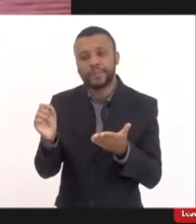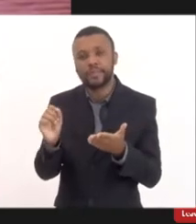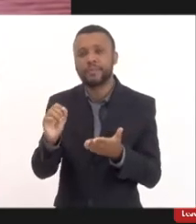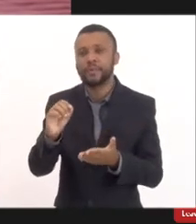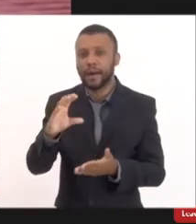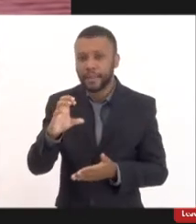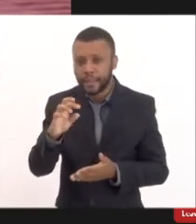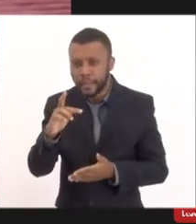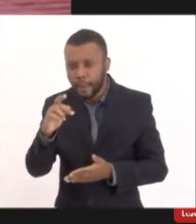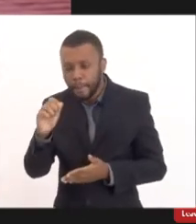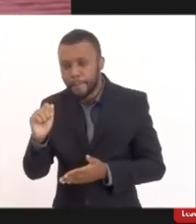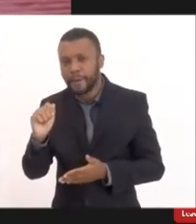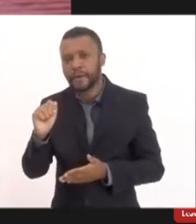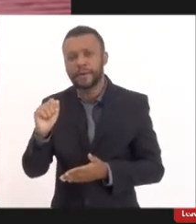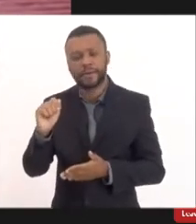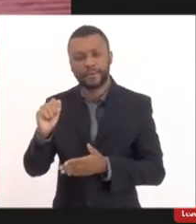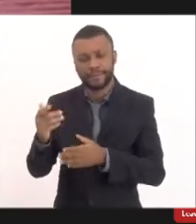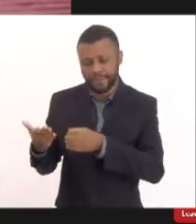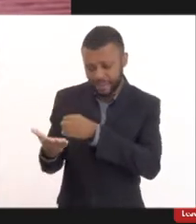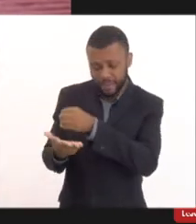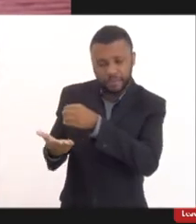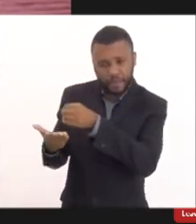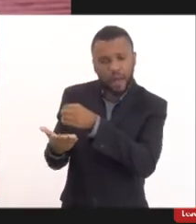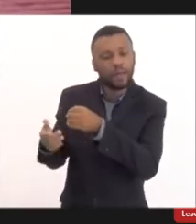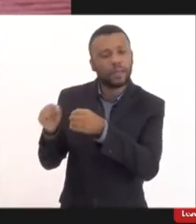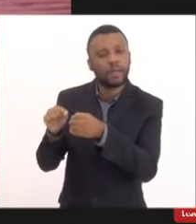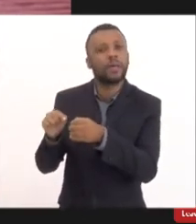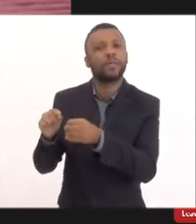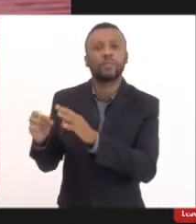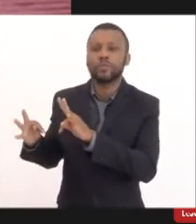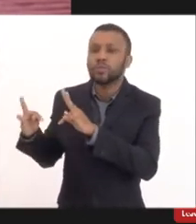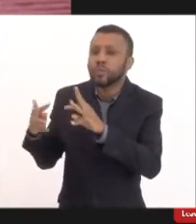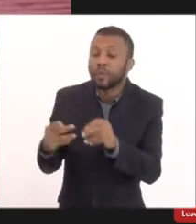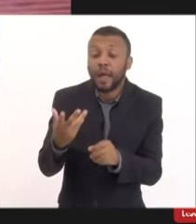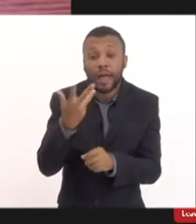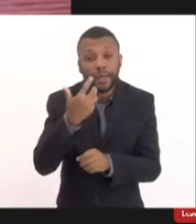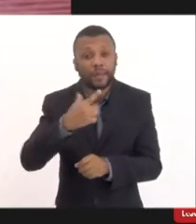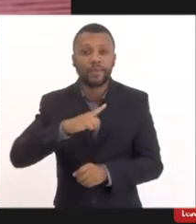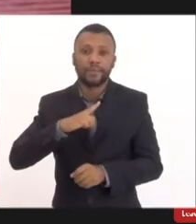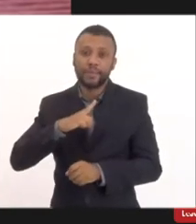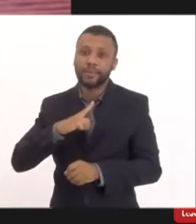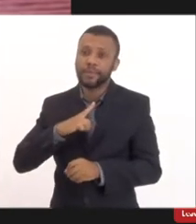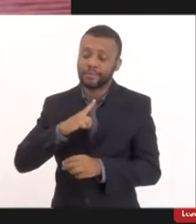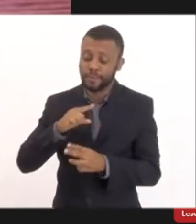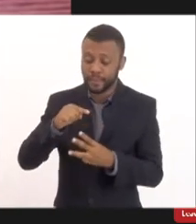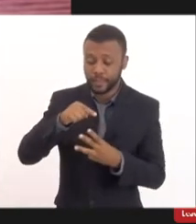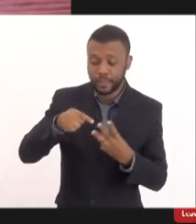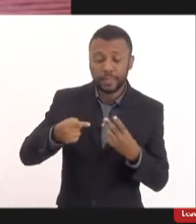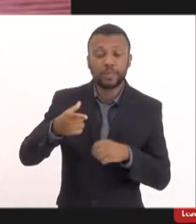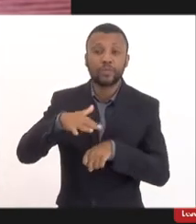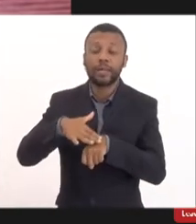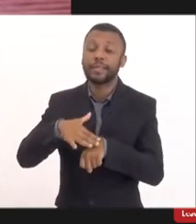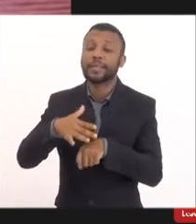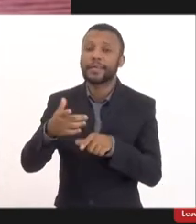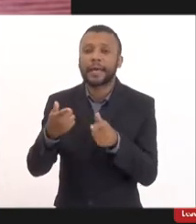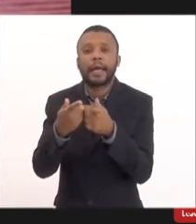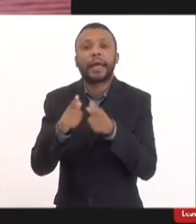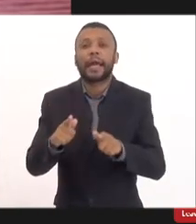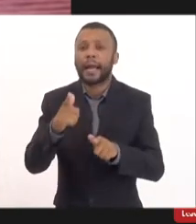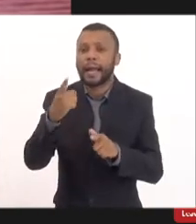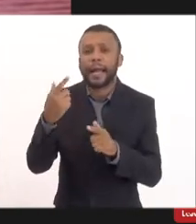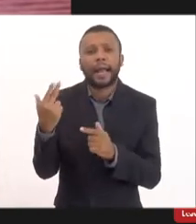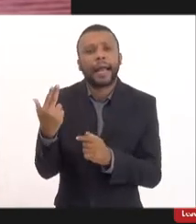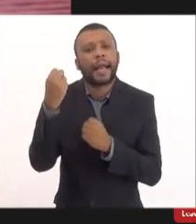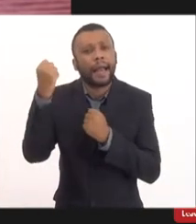sabidamente mais agressiva todas as crianças tinham pelo menos três comorbidades graves e eu não estou